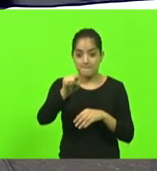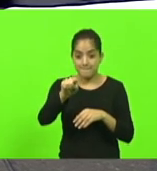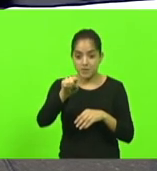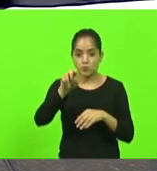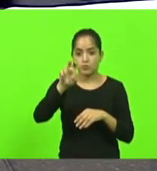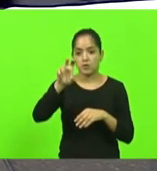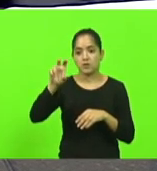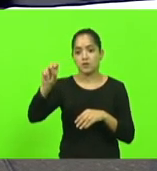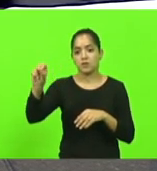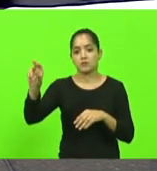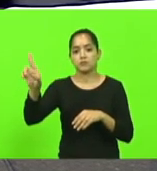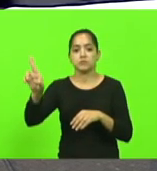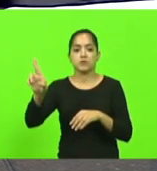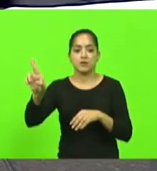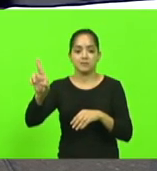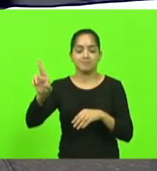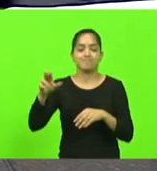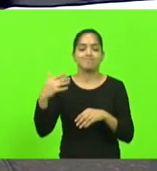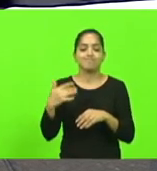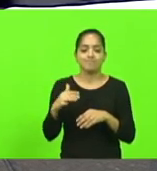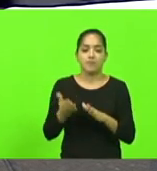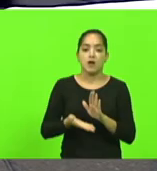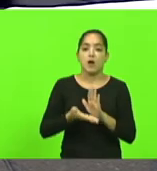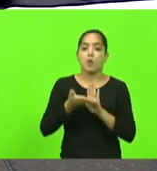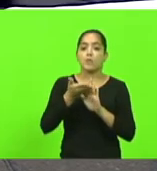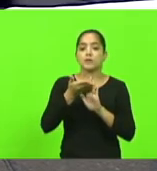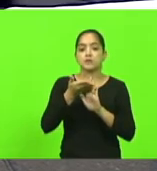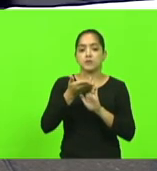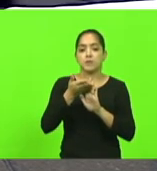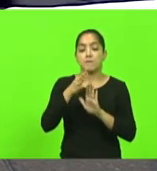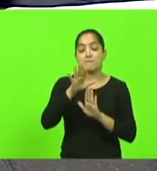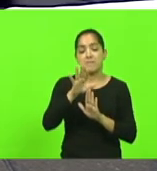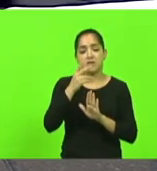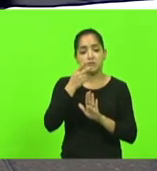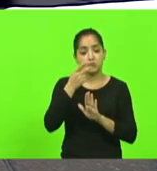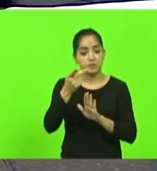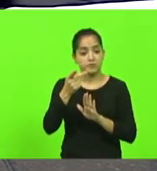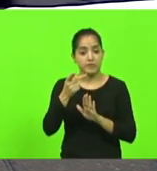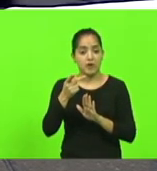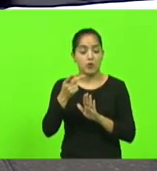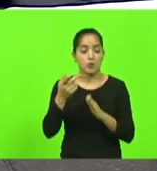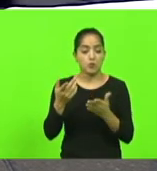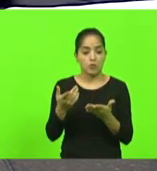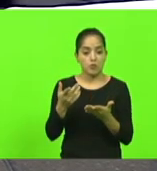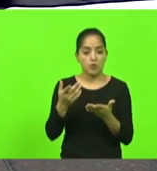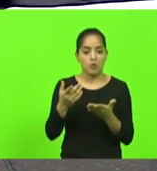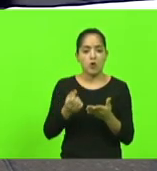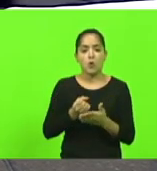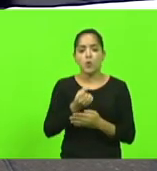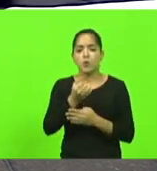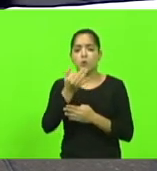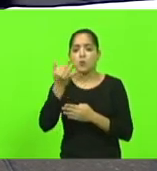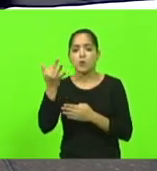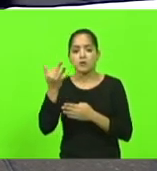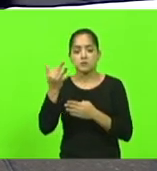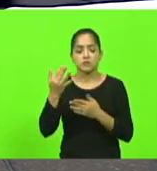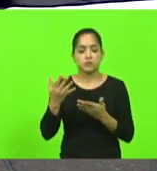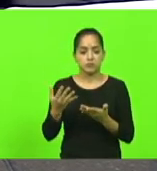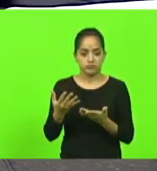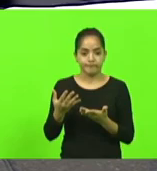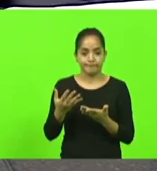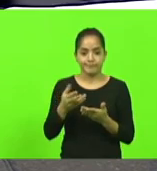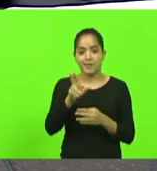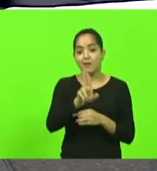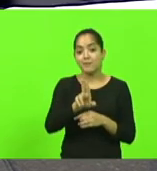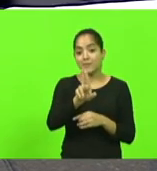reais por hectare mas não está se falando de quanto custa ainda para usar